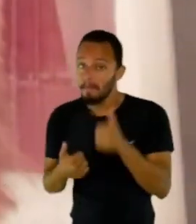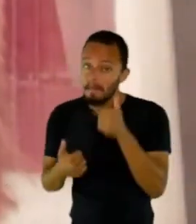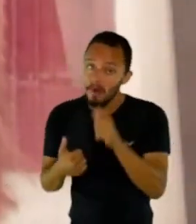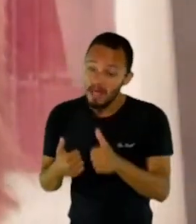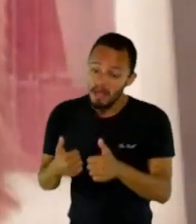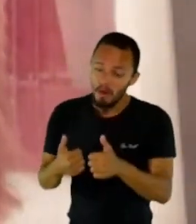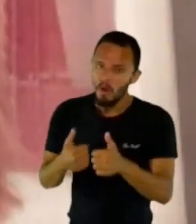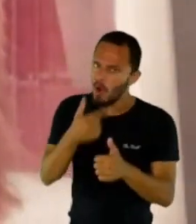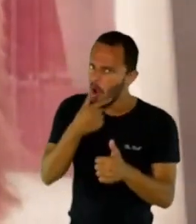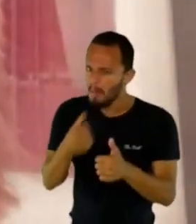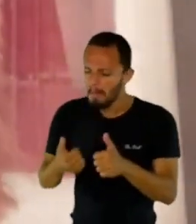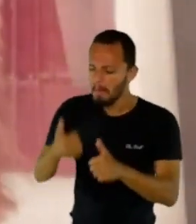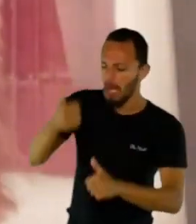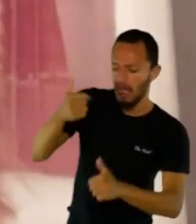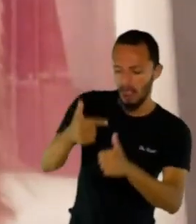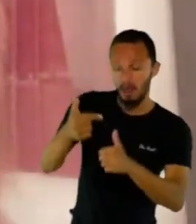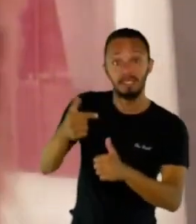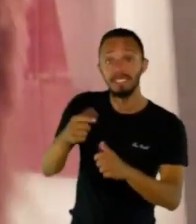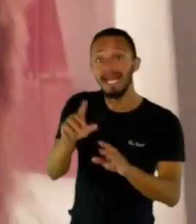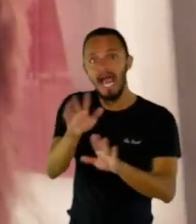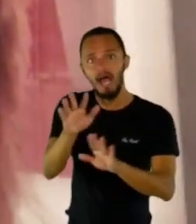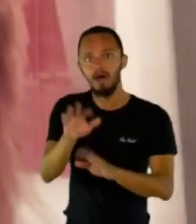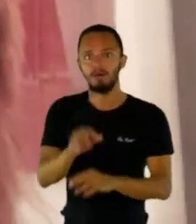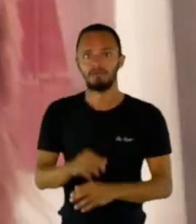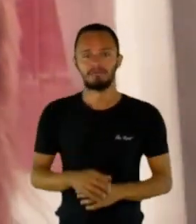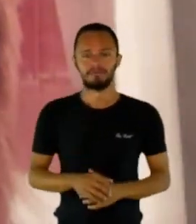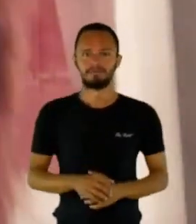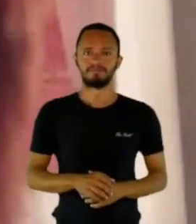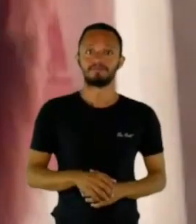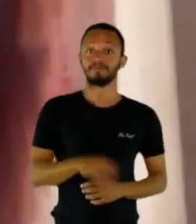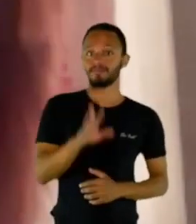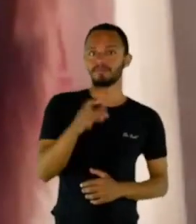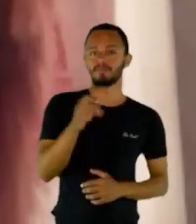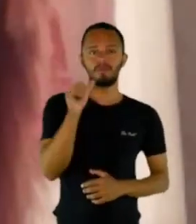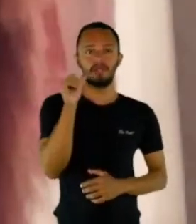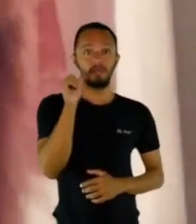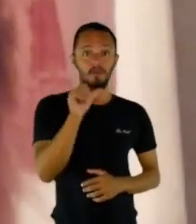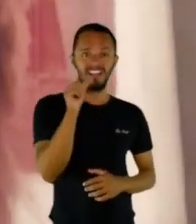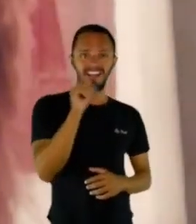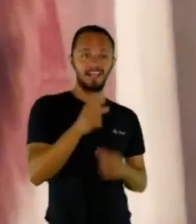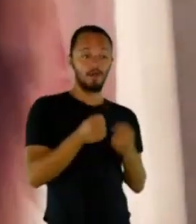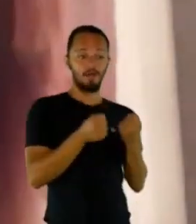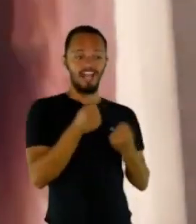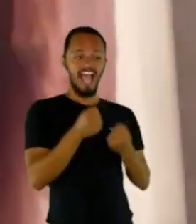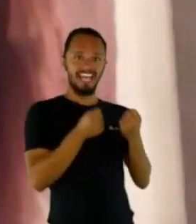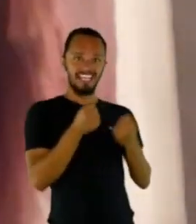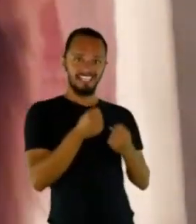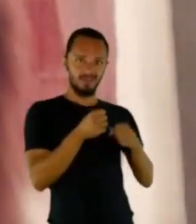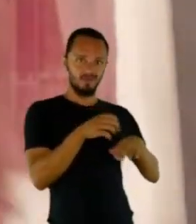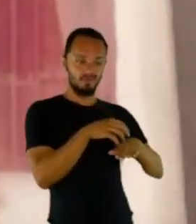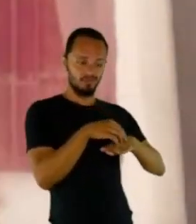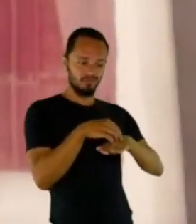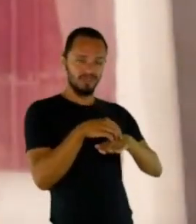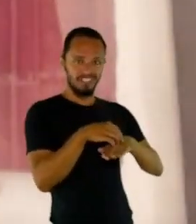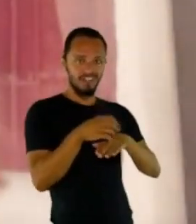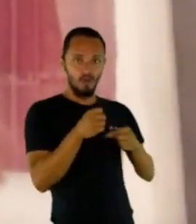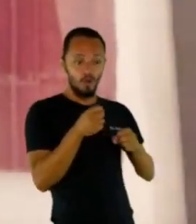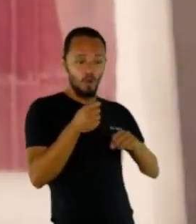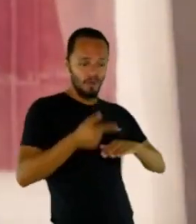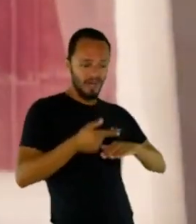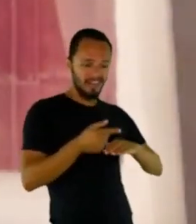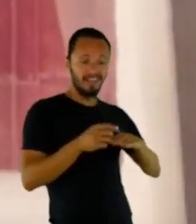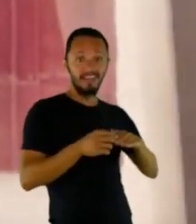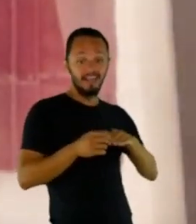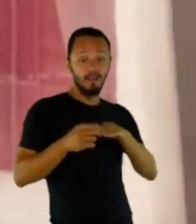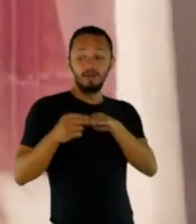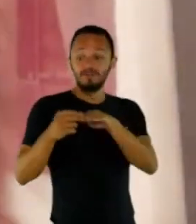vida das pessoas. A mulher tinha comprado um carrinho, aí eu eu queria trocar porque eu comprei esse carrinho para um menino, achando que era menino,